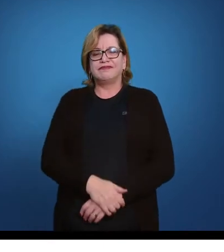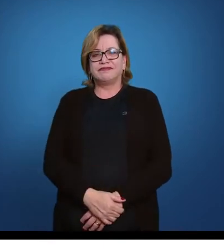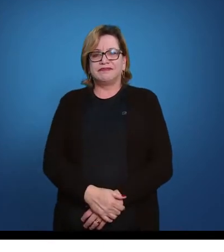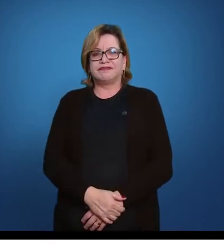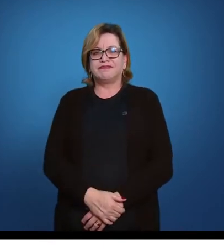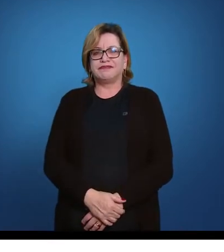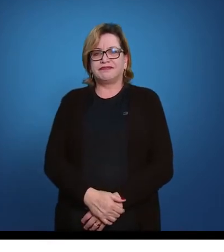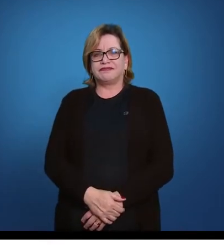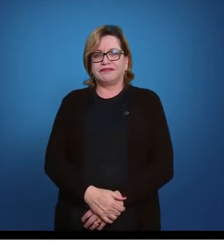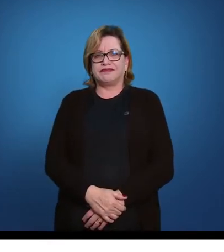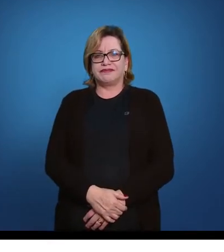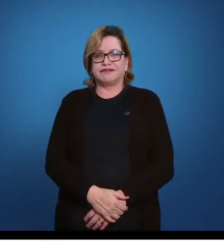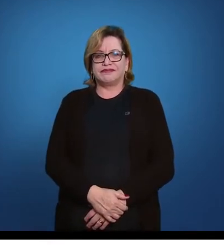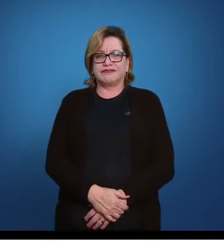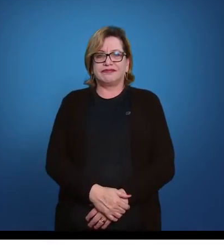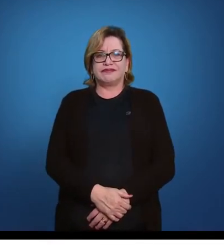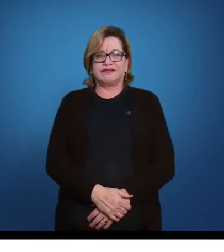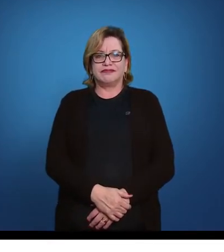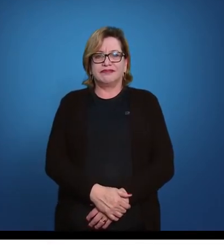Faz ela toda.